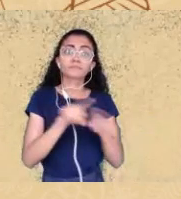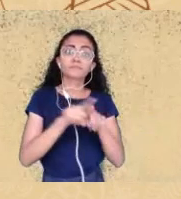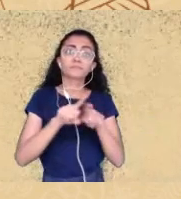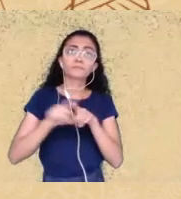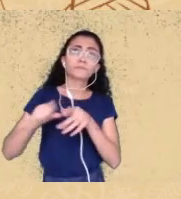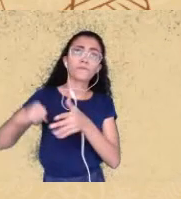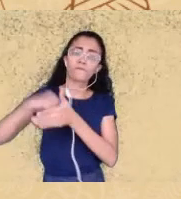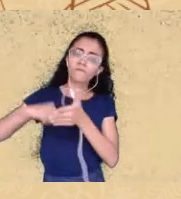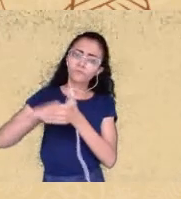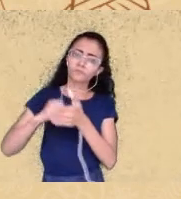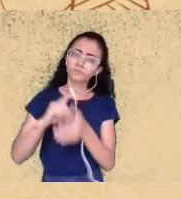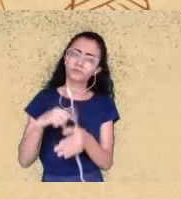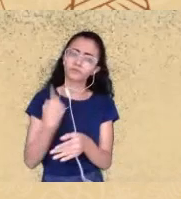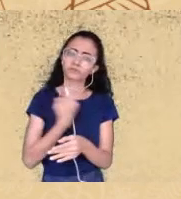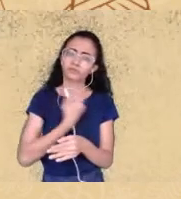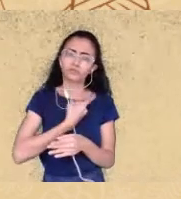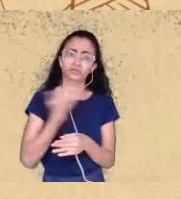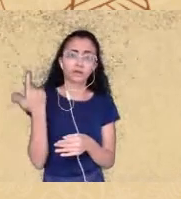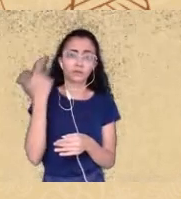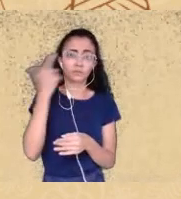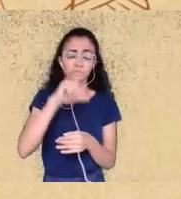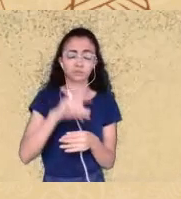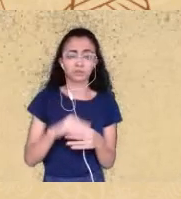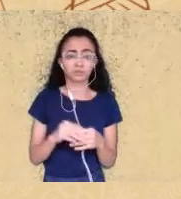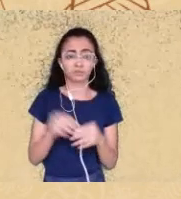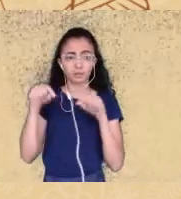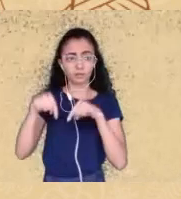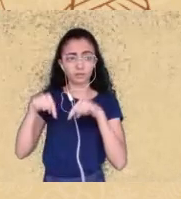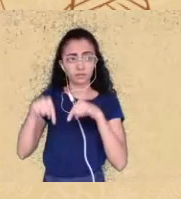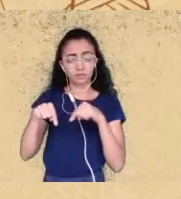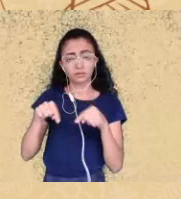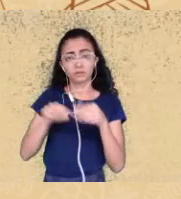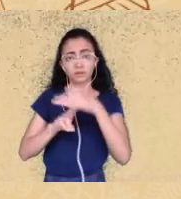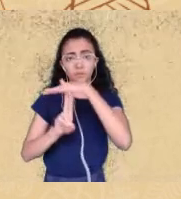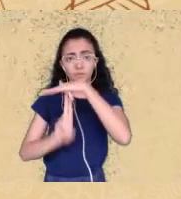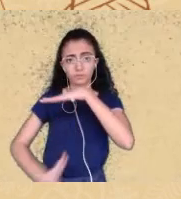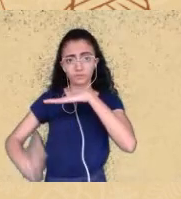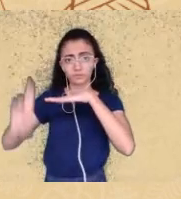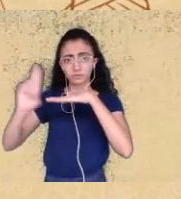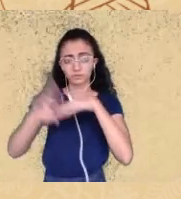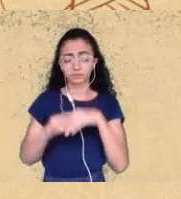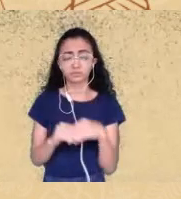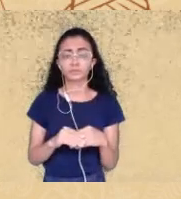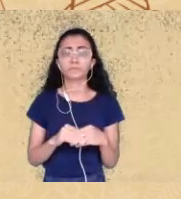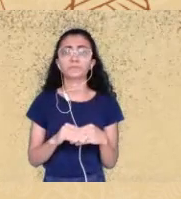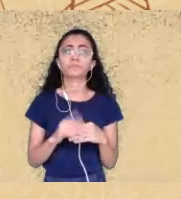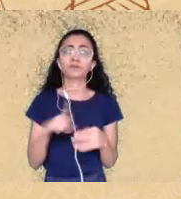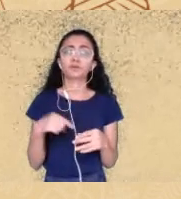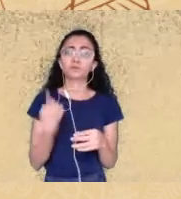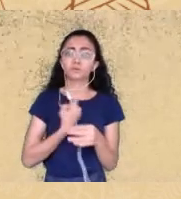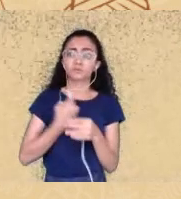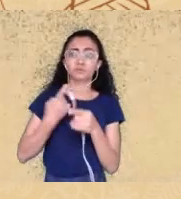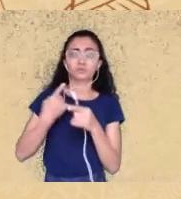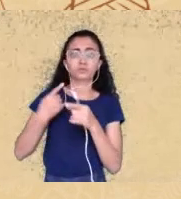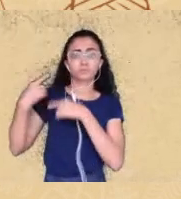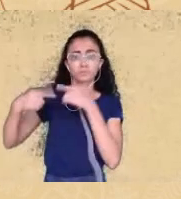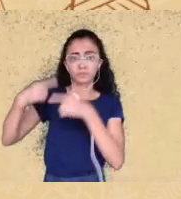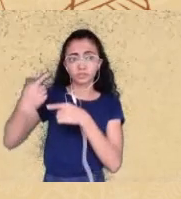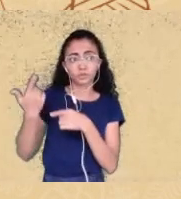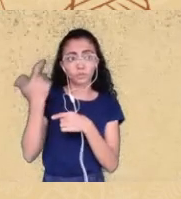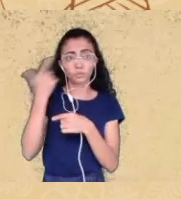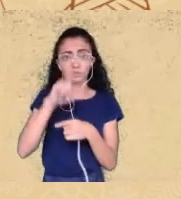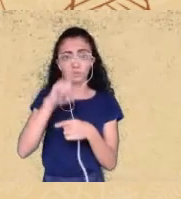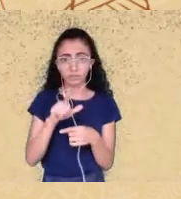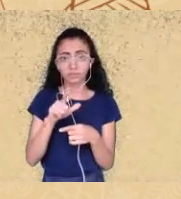aqui na UPSC os parentes conseguiram de maneira inédita defender essas TCCs em coautoria